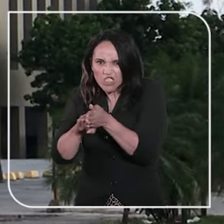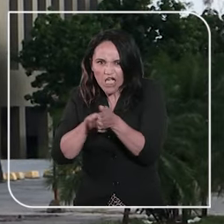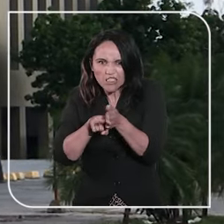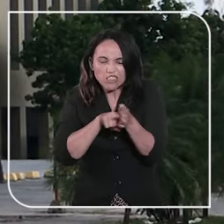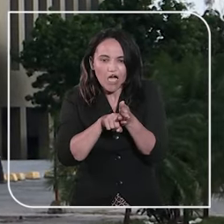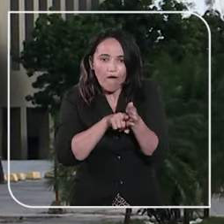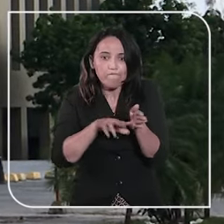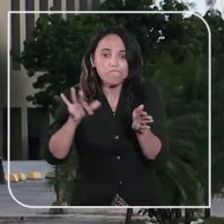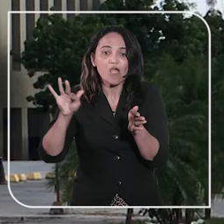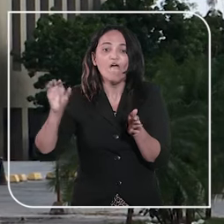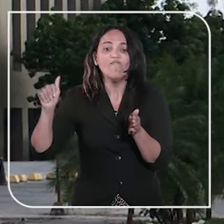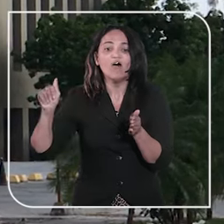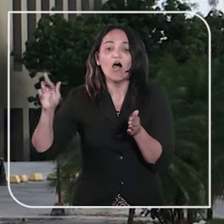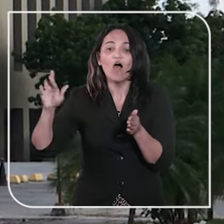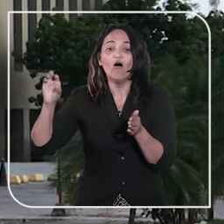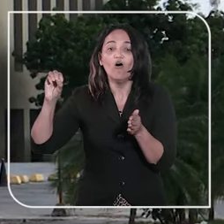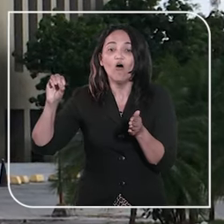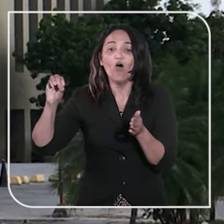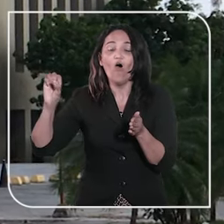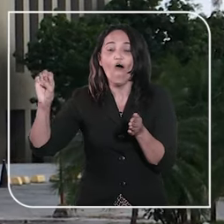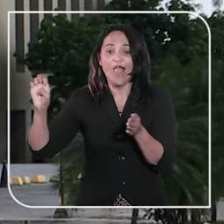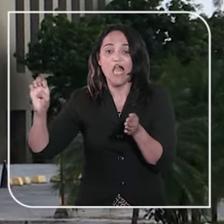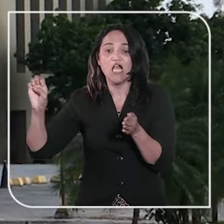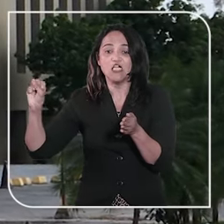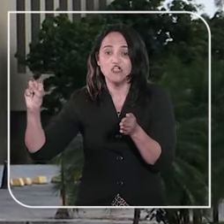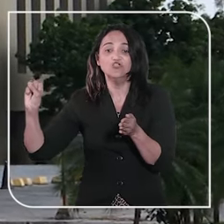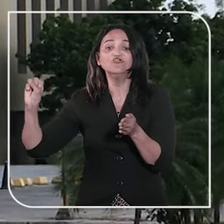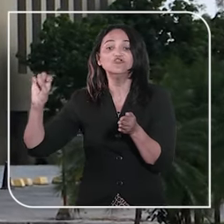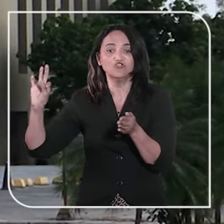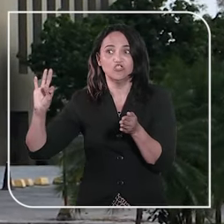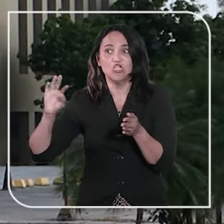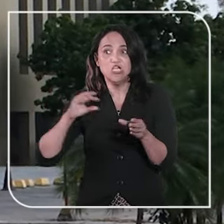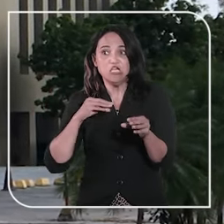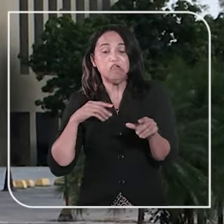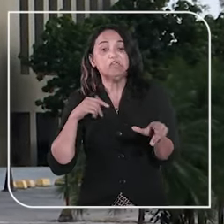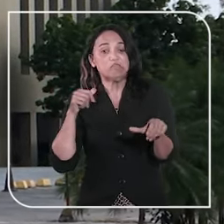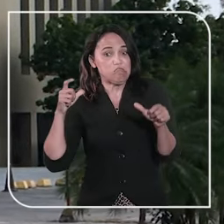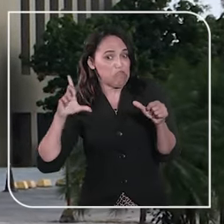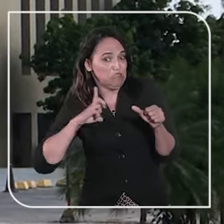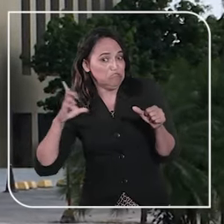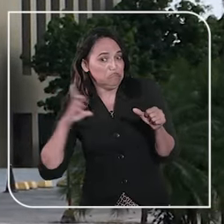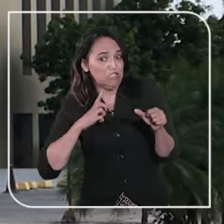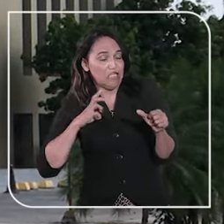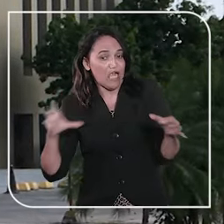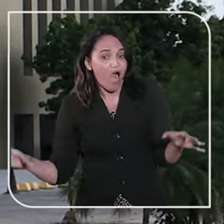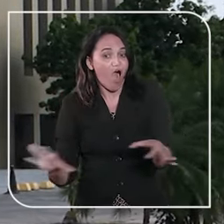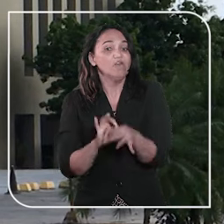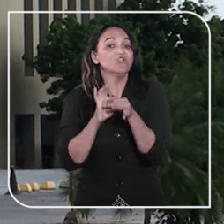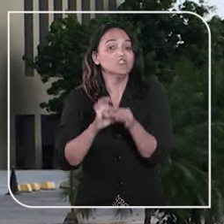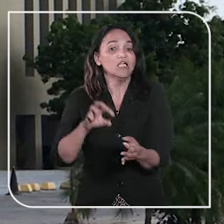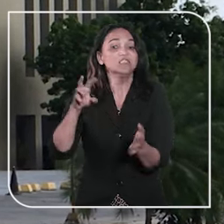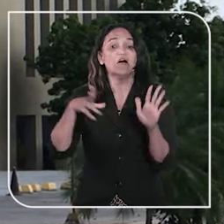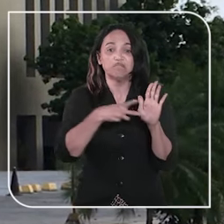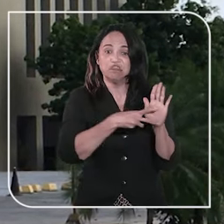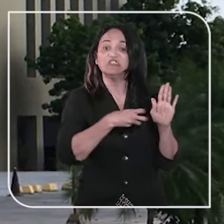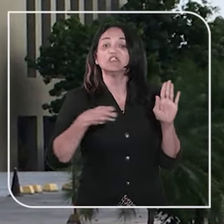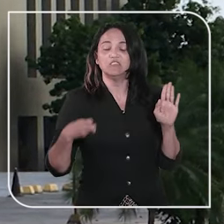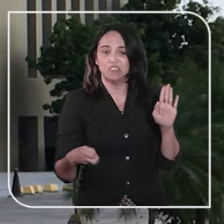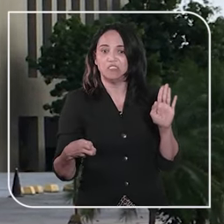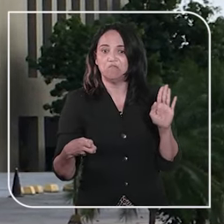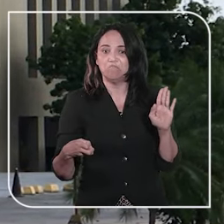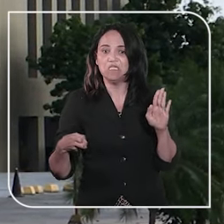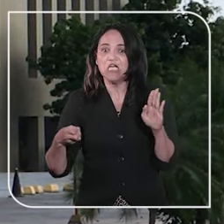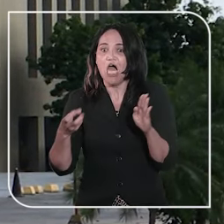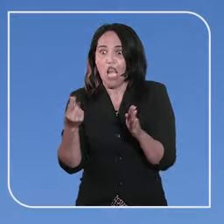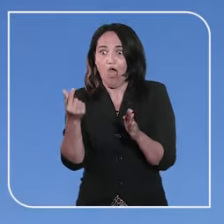A denúncia contra a desembargadora Ilona Márcia Reis envolve os crimes de associação criminosa, corrupção passiva e